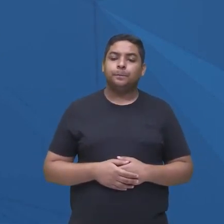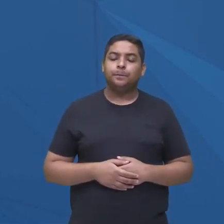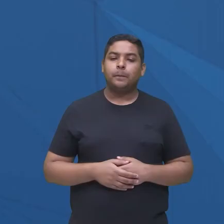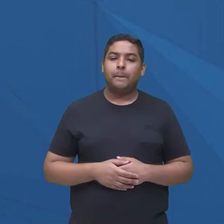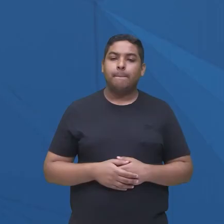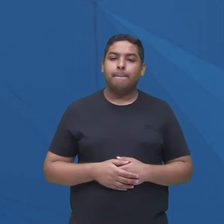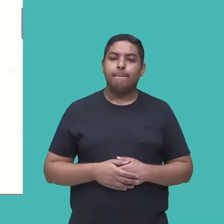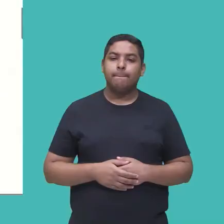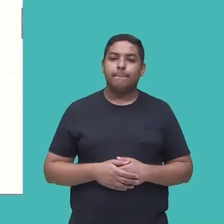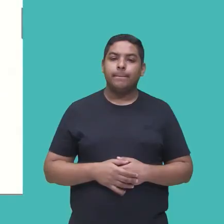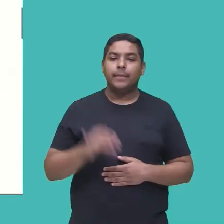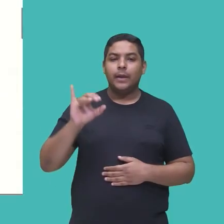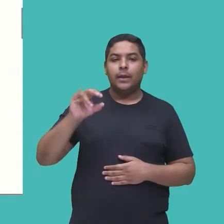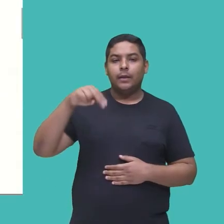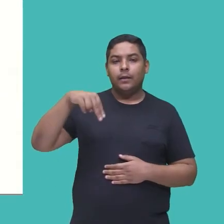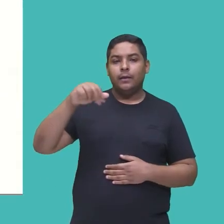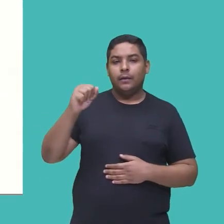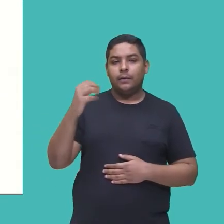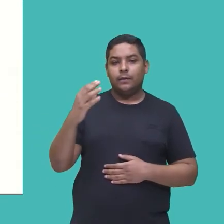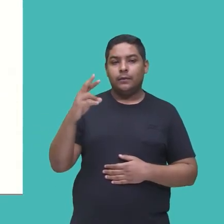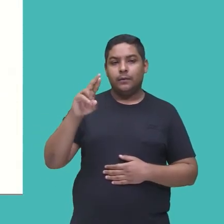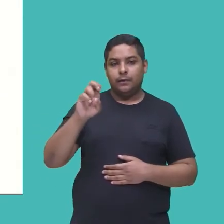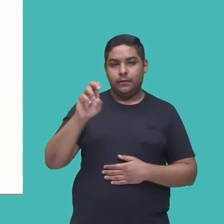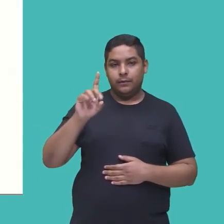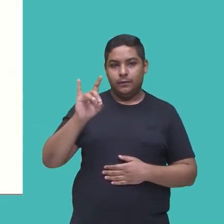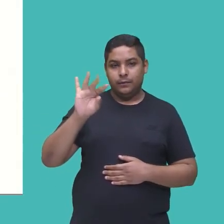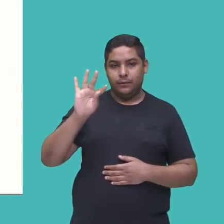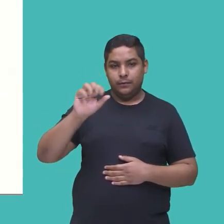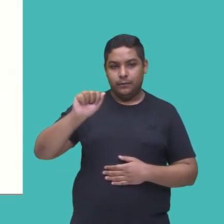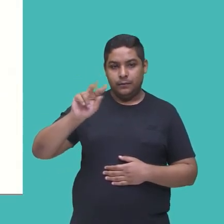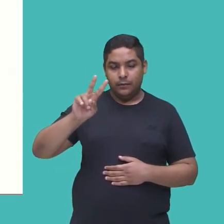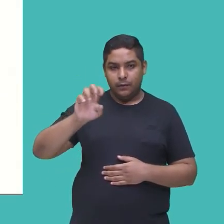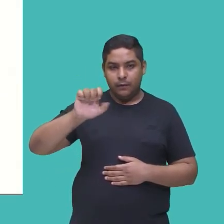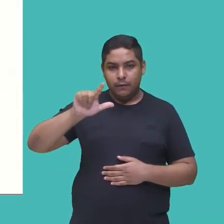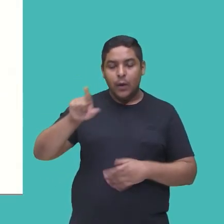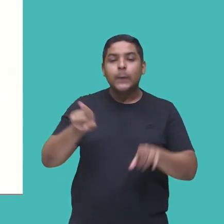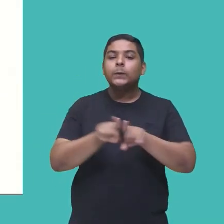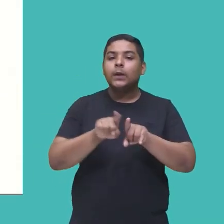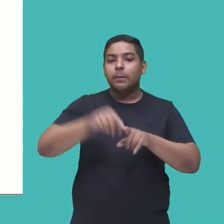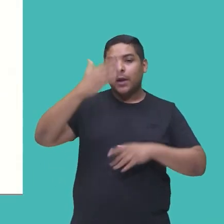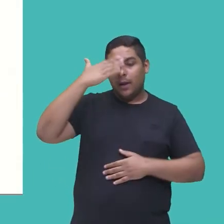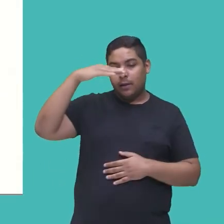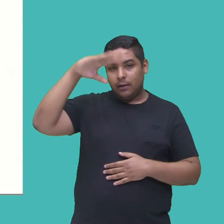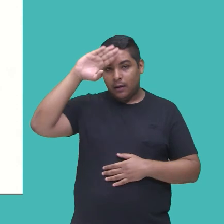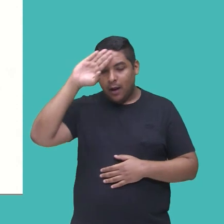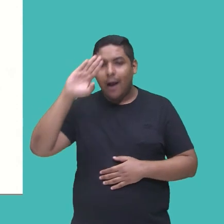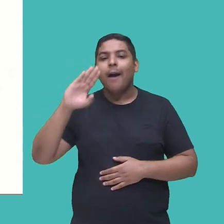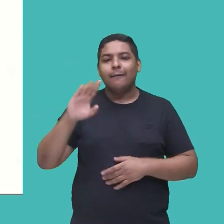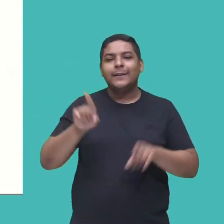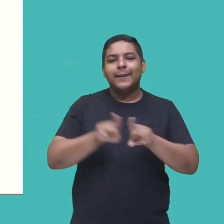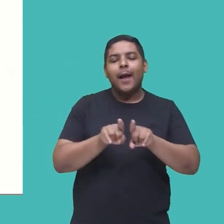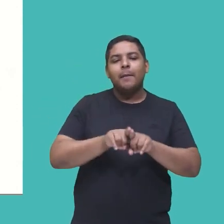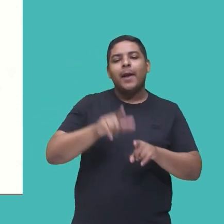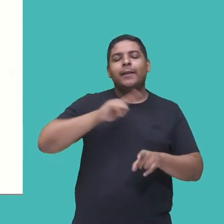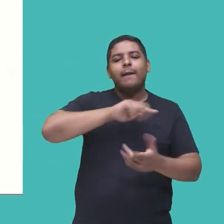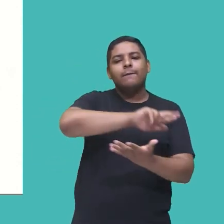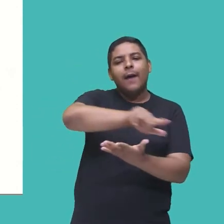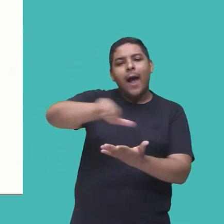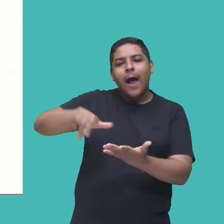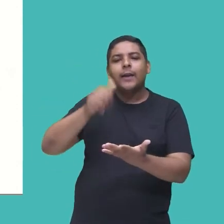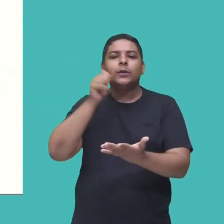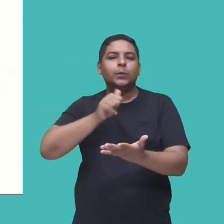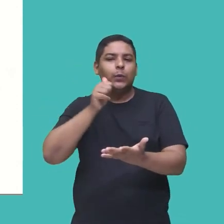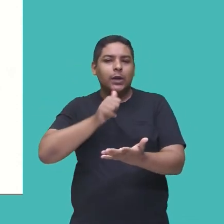Inacreditável, que também é uma minissérie dramática, que conta a história de uma menina e de uma série de mulheres, né, onde acontecem